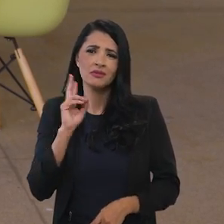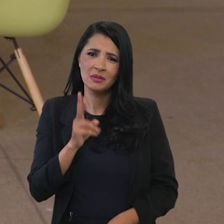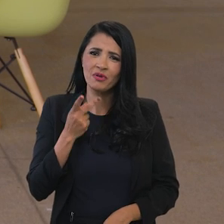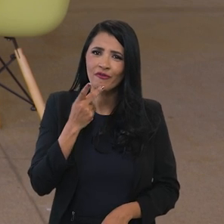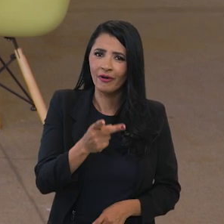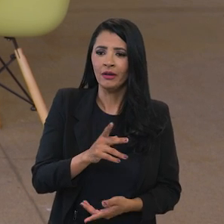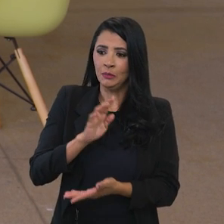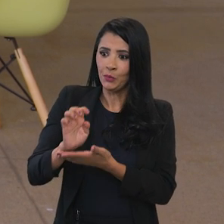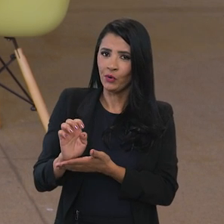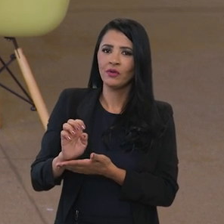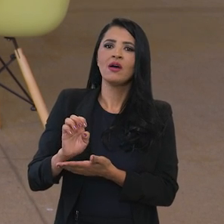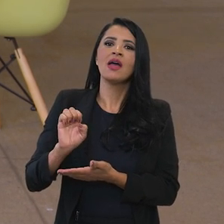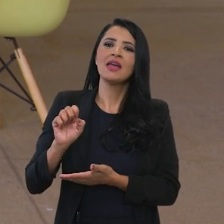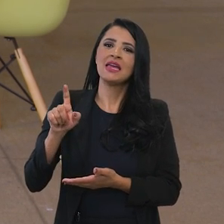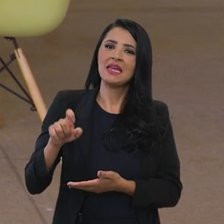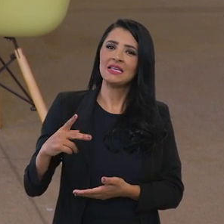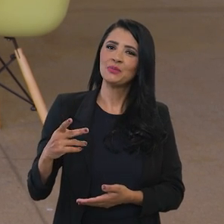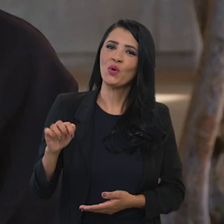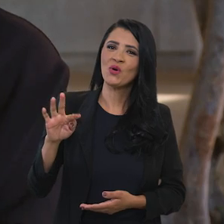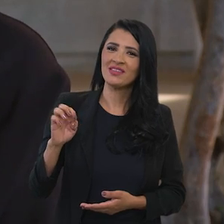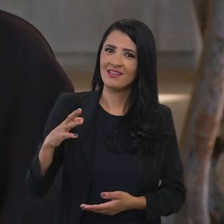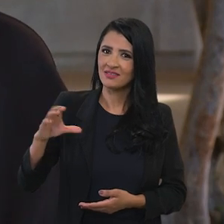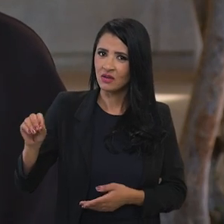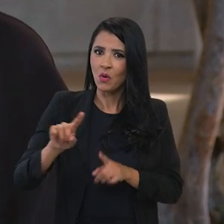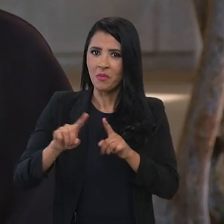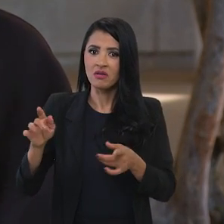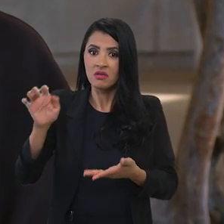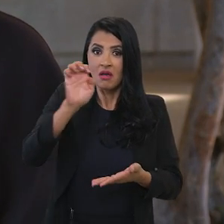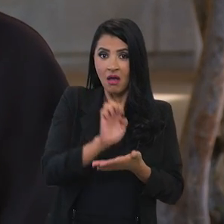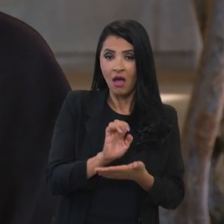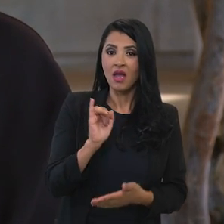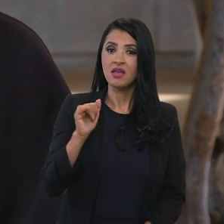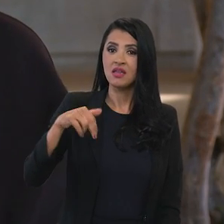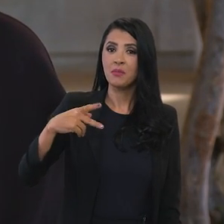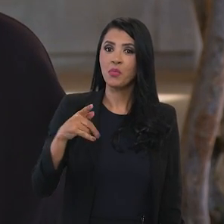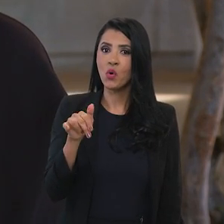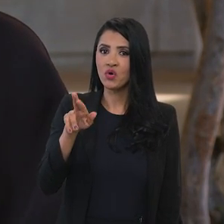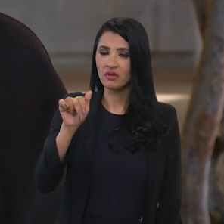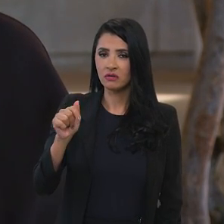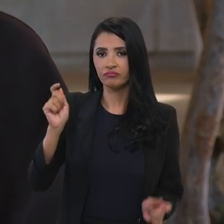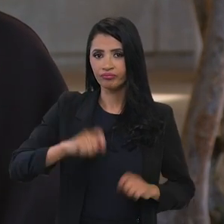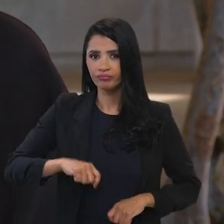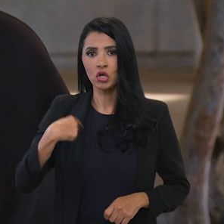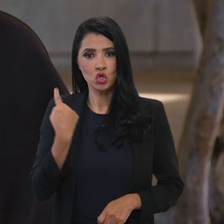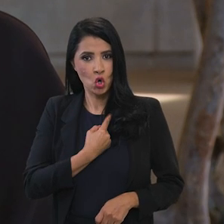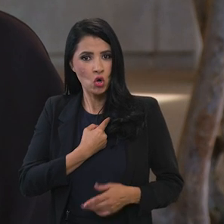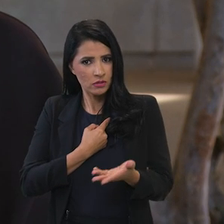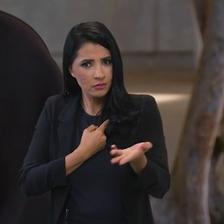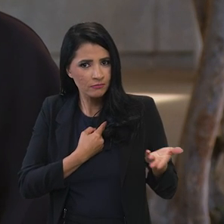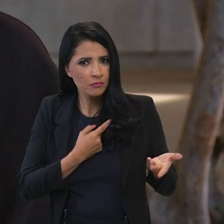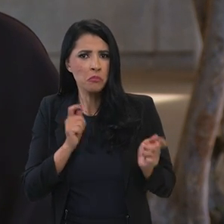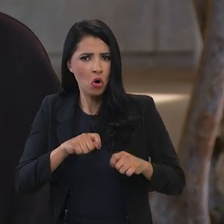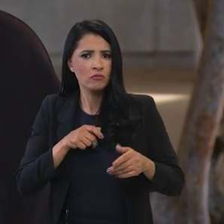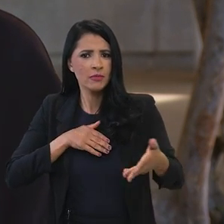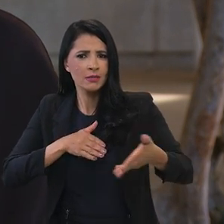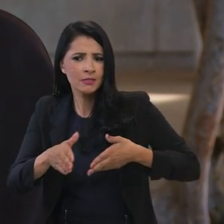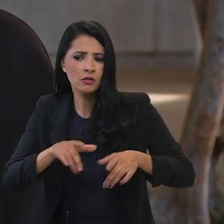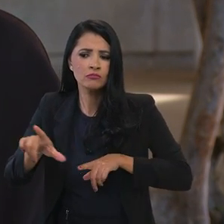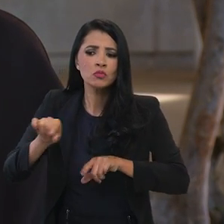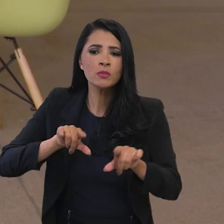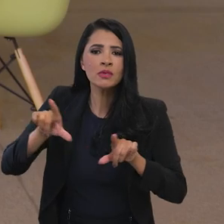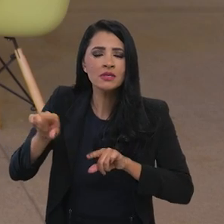importações permitem que o consumidor brasileiro que você e eu possamos ter acesso a opções de produtos mais baratos